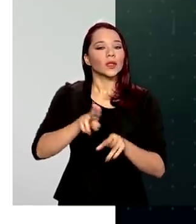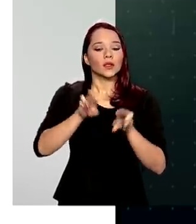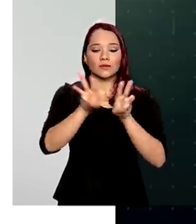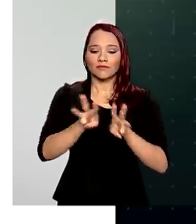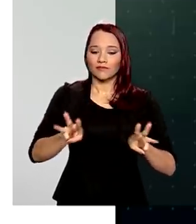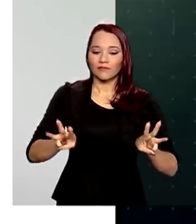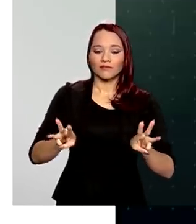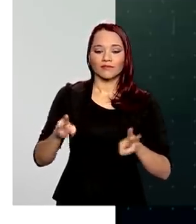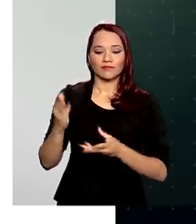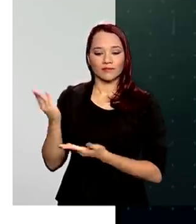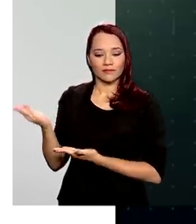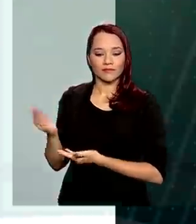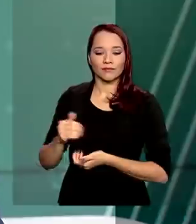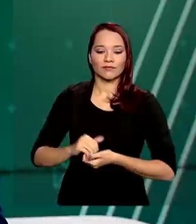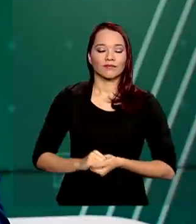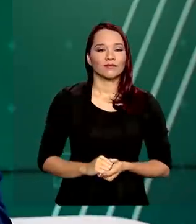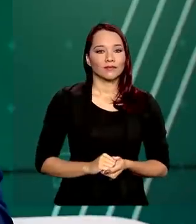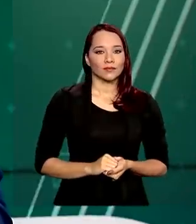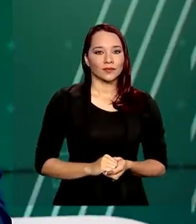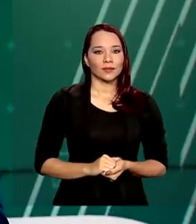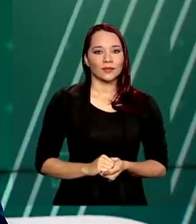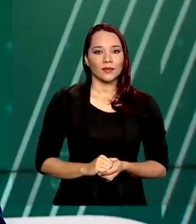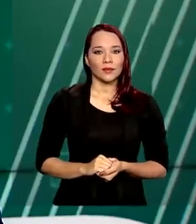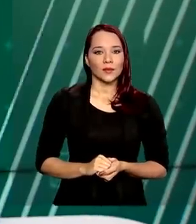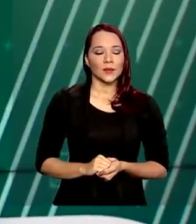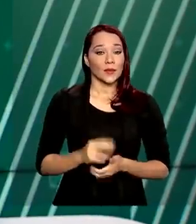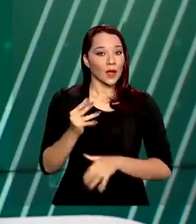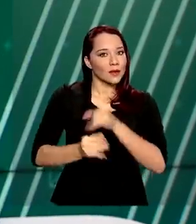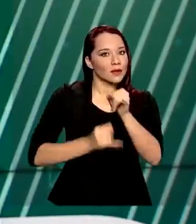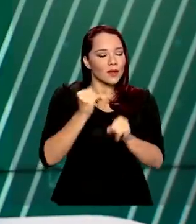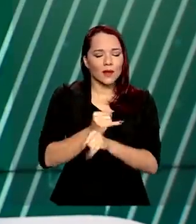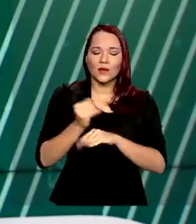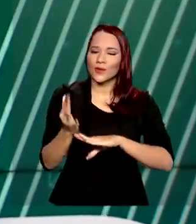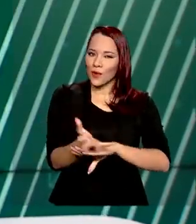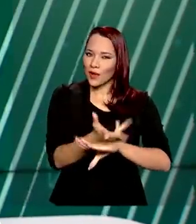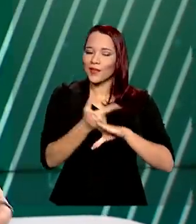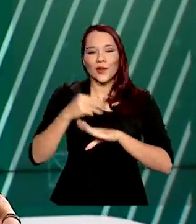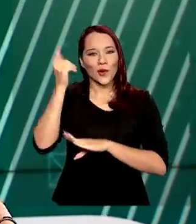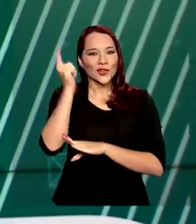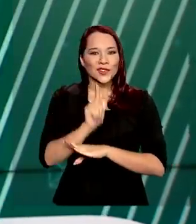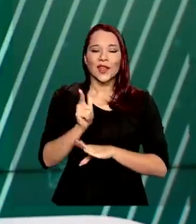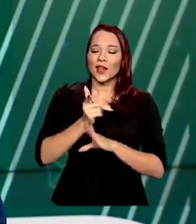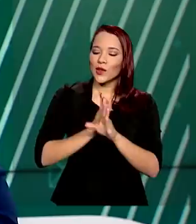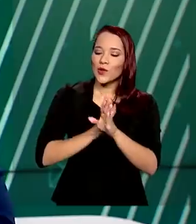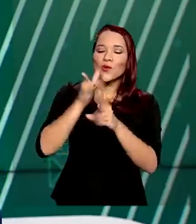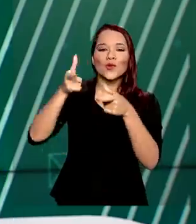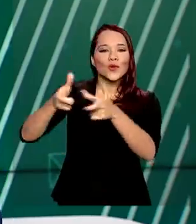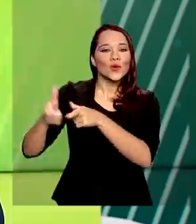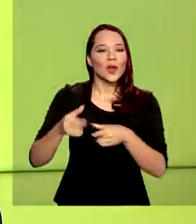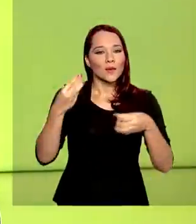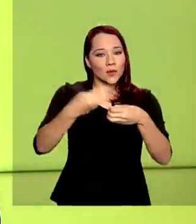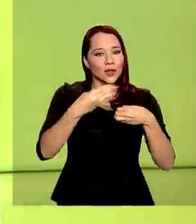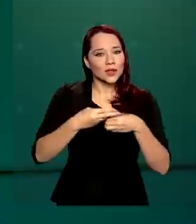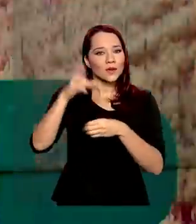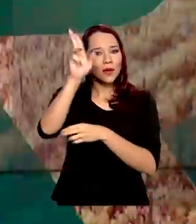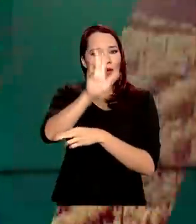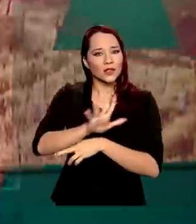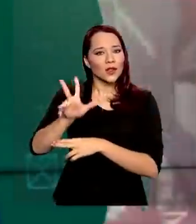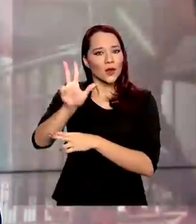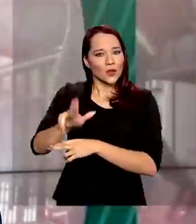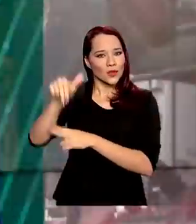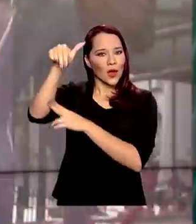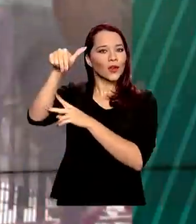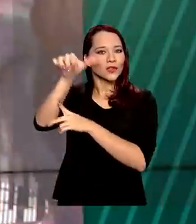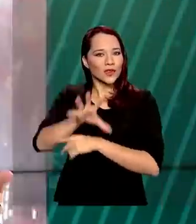Fala.br. Internet de qualidade vai chegar a pequenos municípios das regiões Norte e Nordeste,